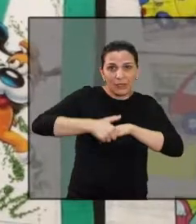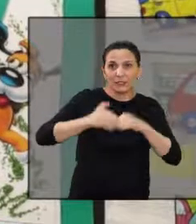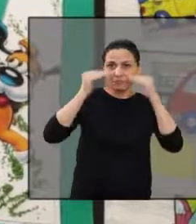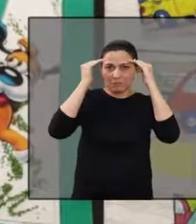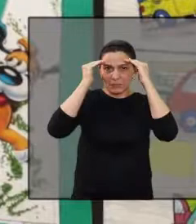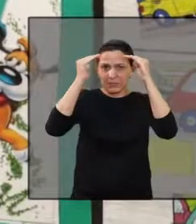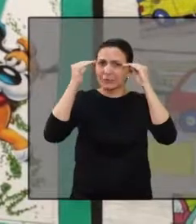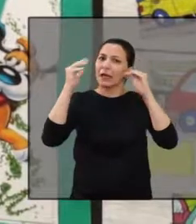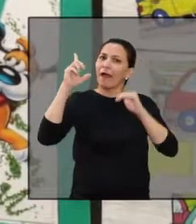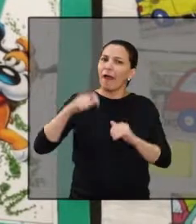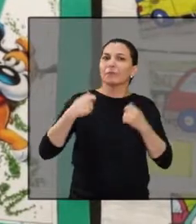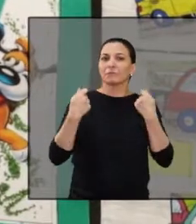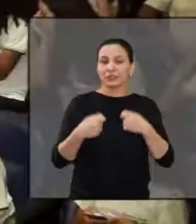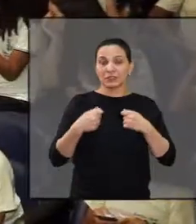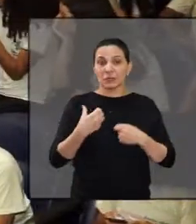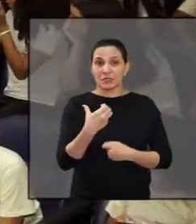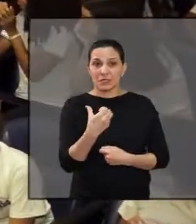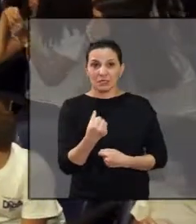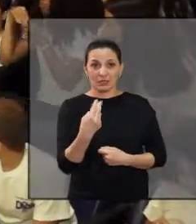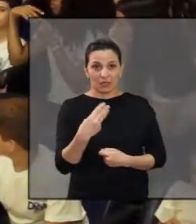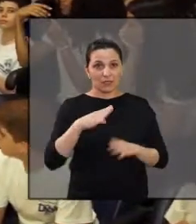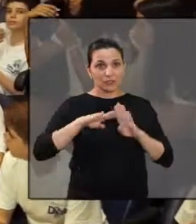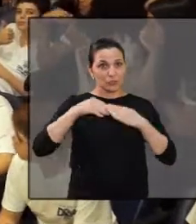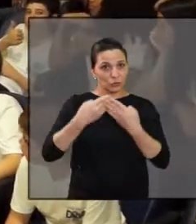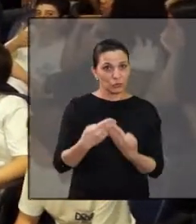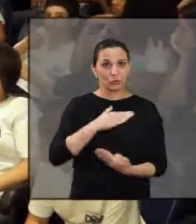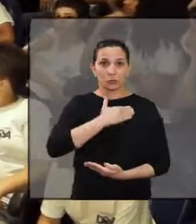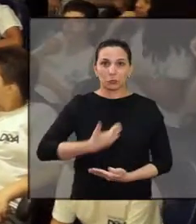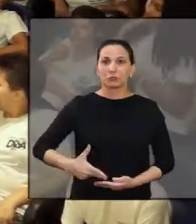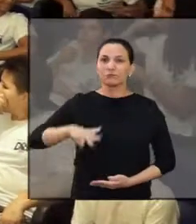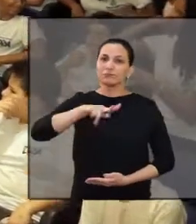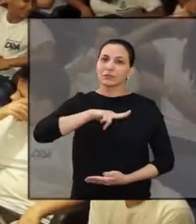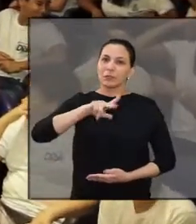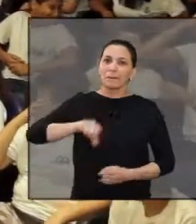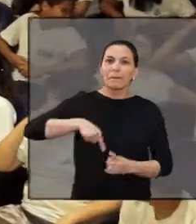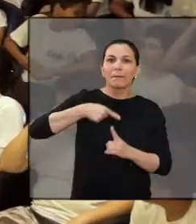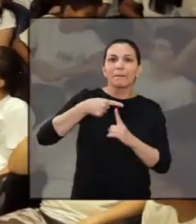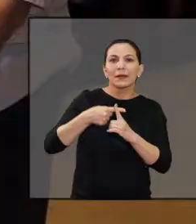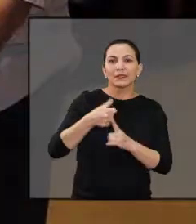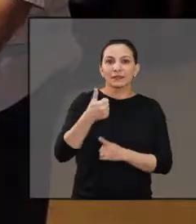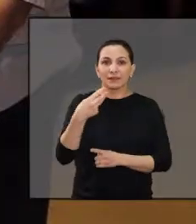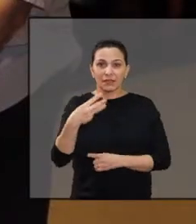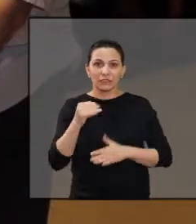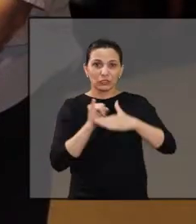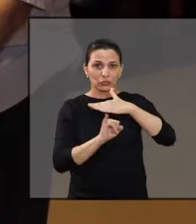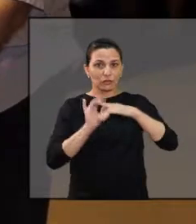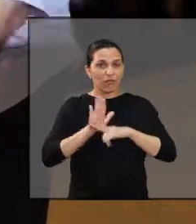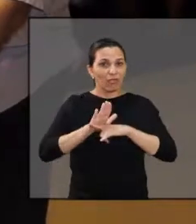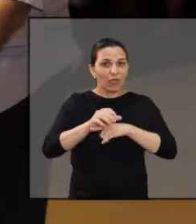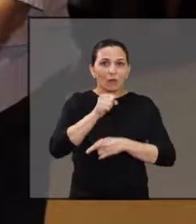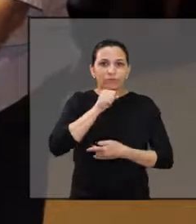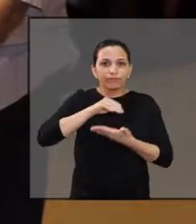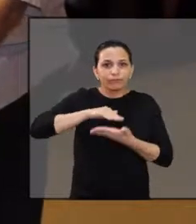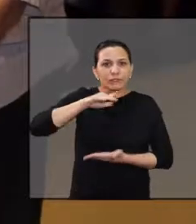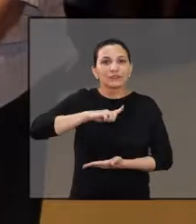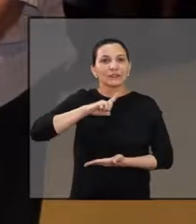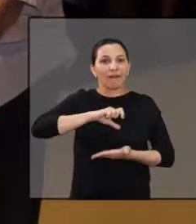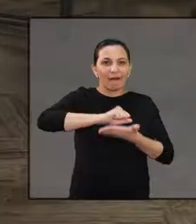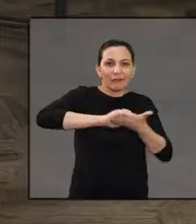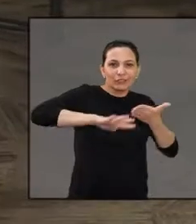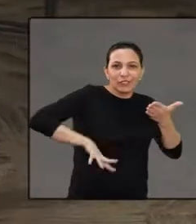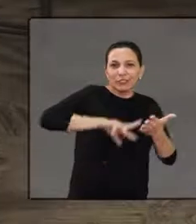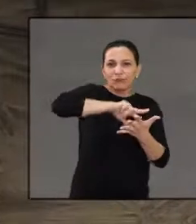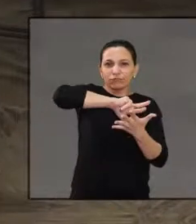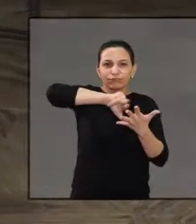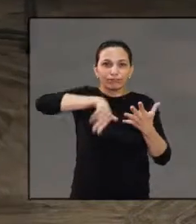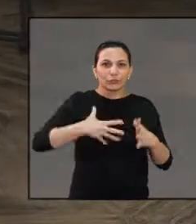respeito tem que entrar em campo, 63 escolas públicas e privadas e três instituições da terceira idade